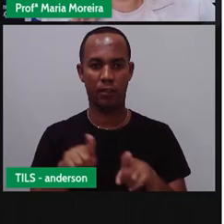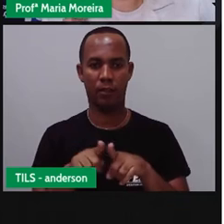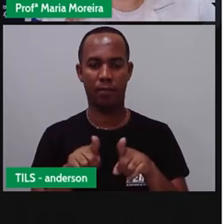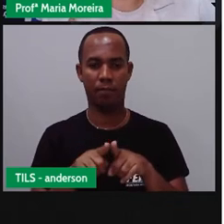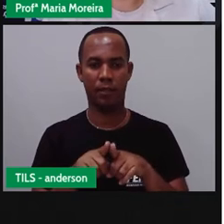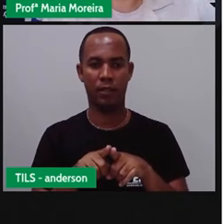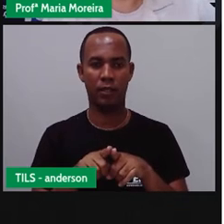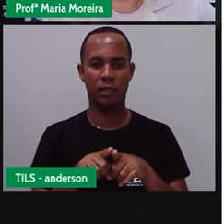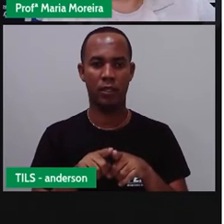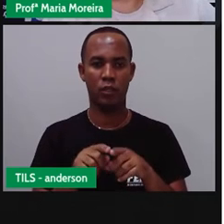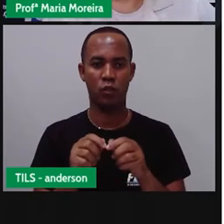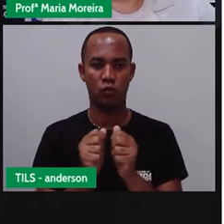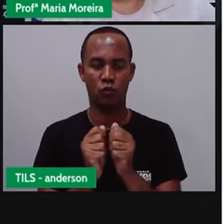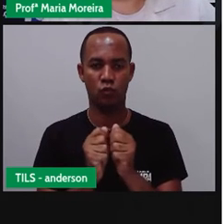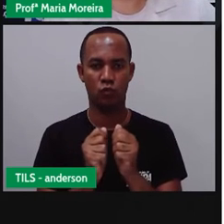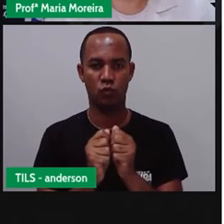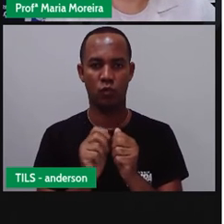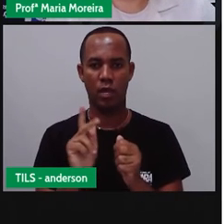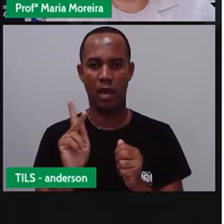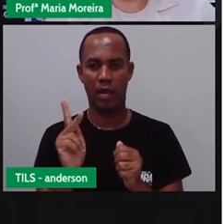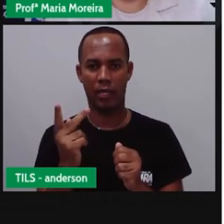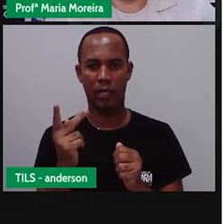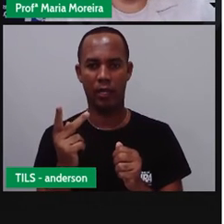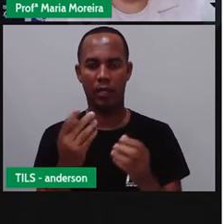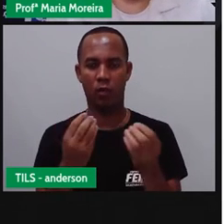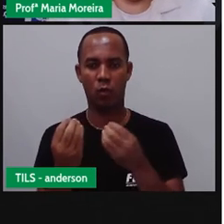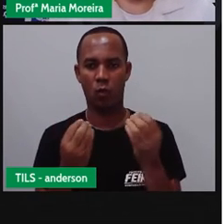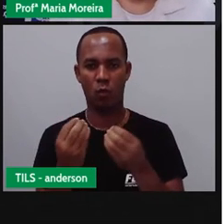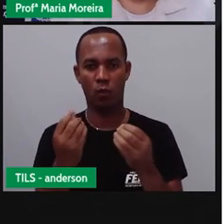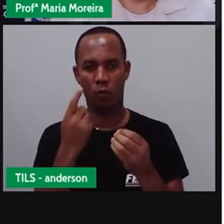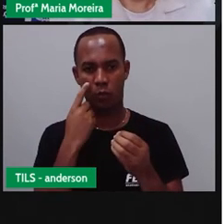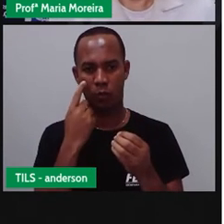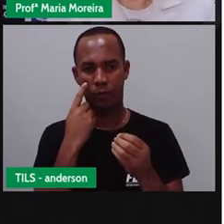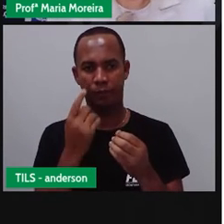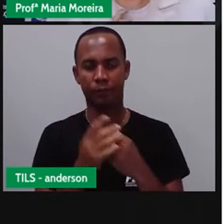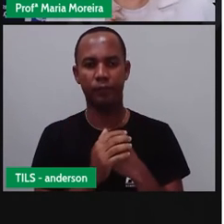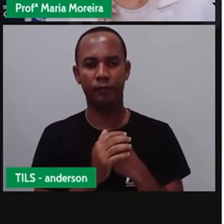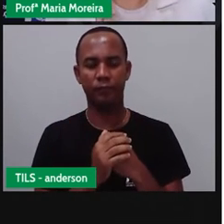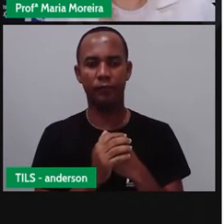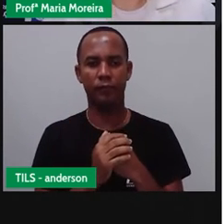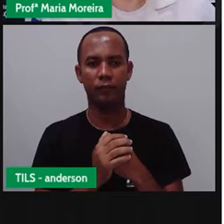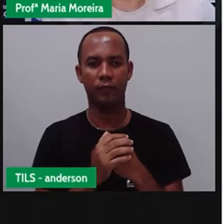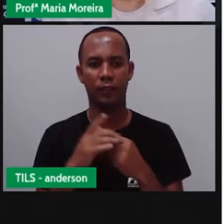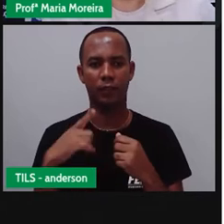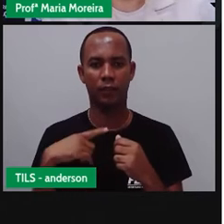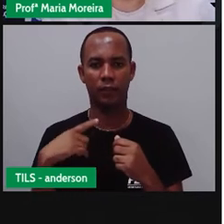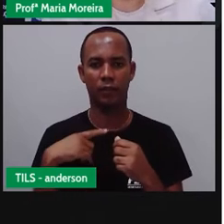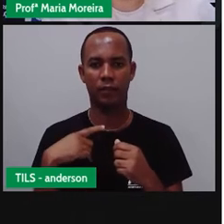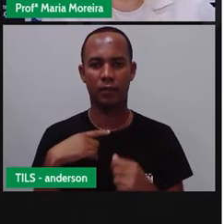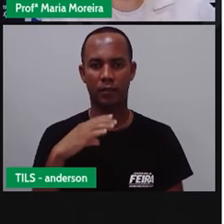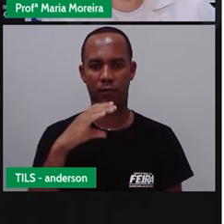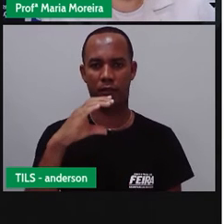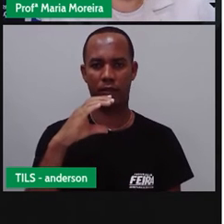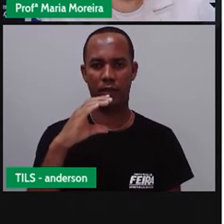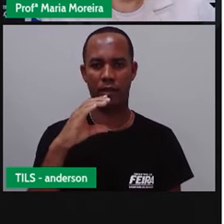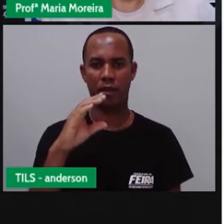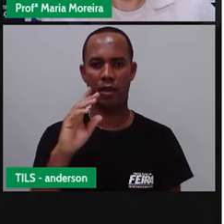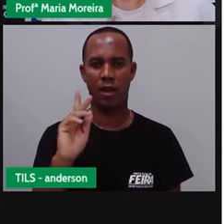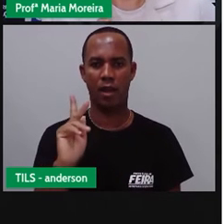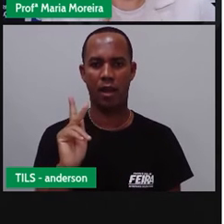Quando você junta o H com essas consonantes, tá, gente? Ó, tem o CH, CH,